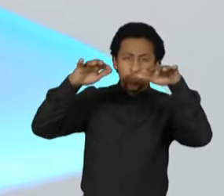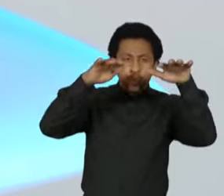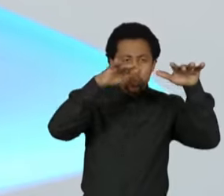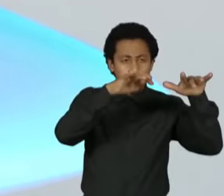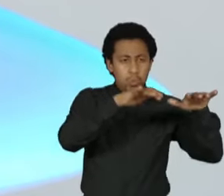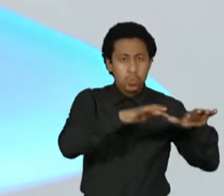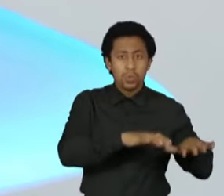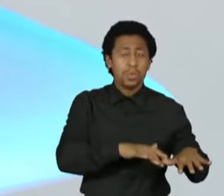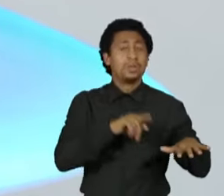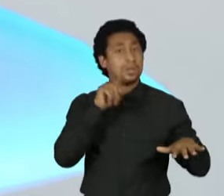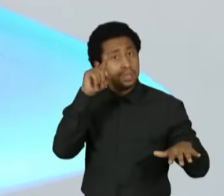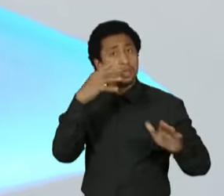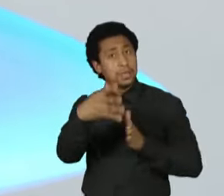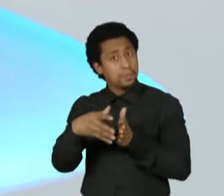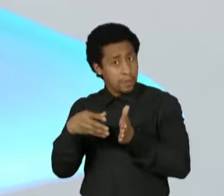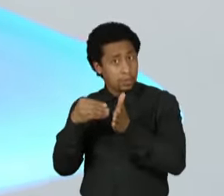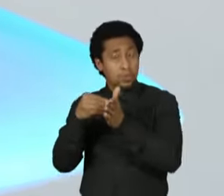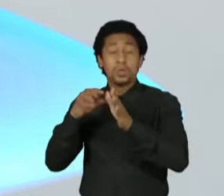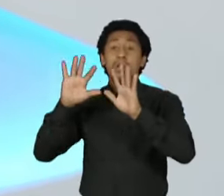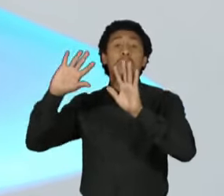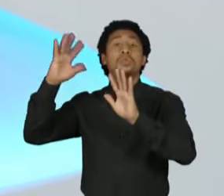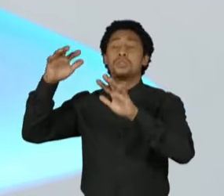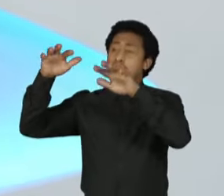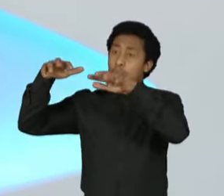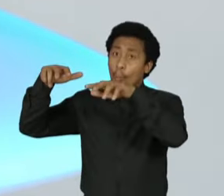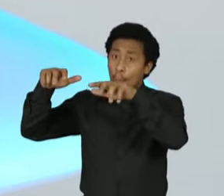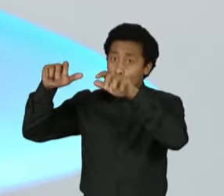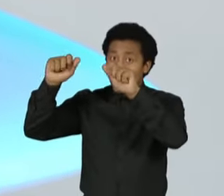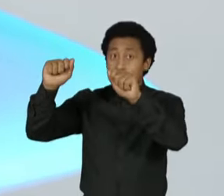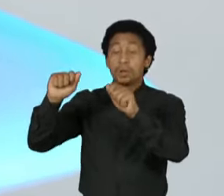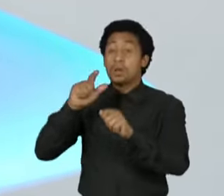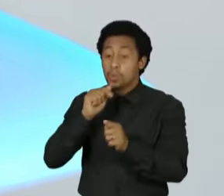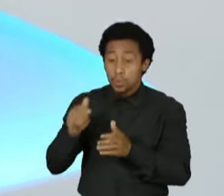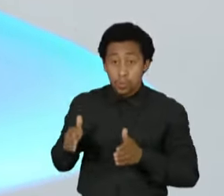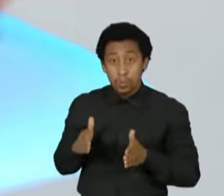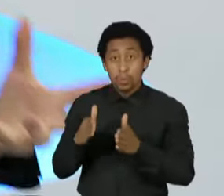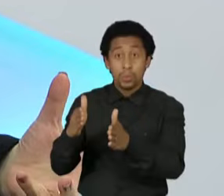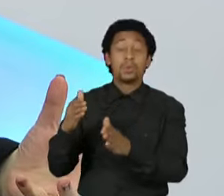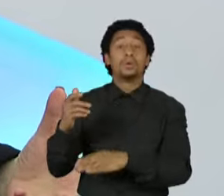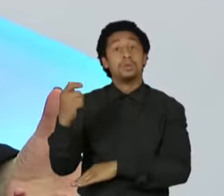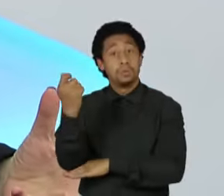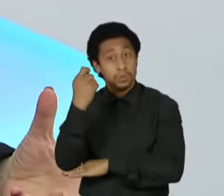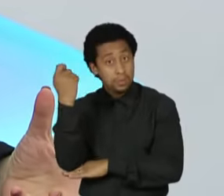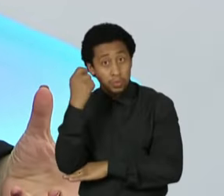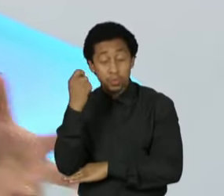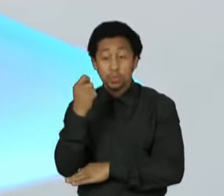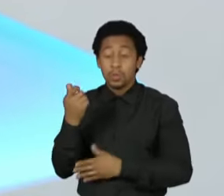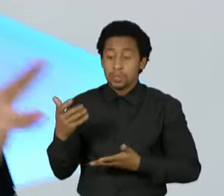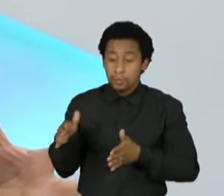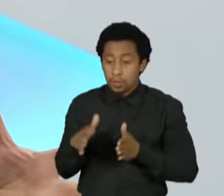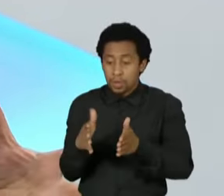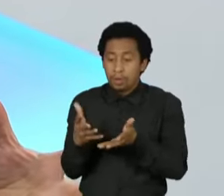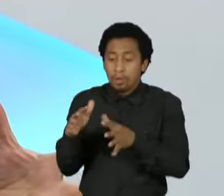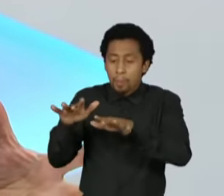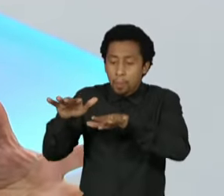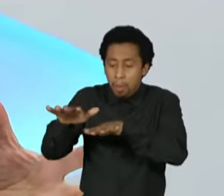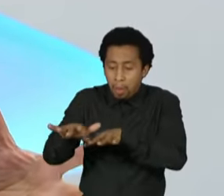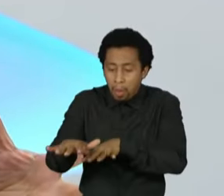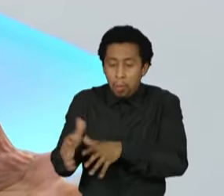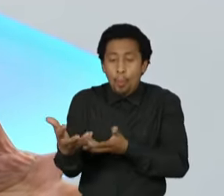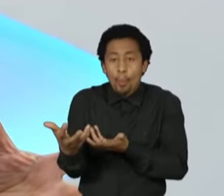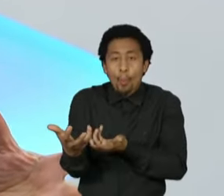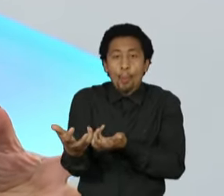fazendo com que a seca no Rio Grande do Sul e no meu estado de Mato Grosso do Sul tenham comprometido a nossa produtividade e tenha causado um